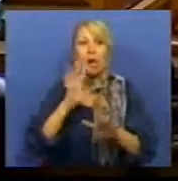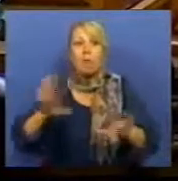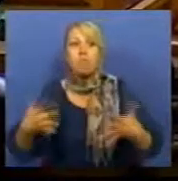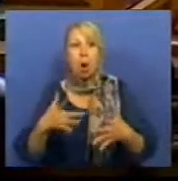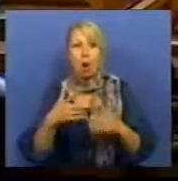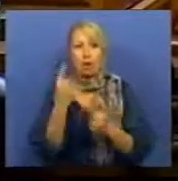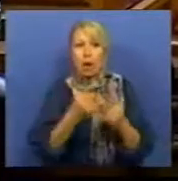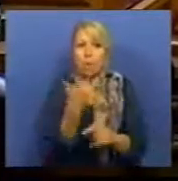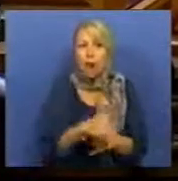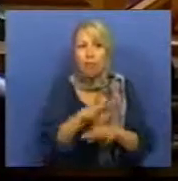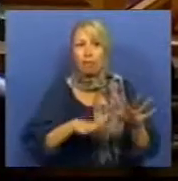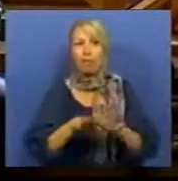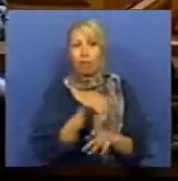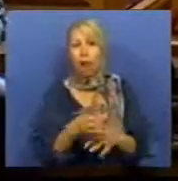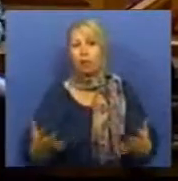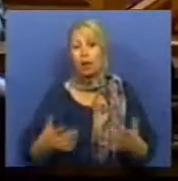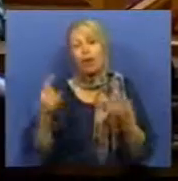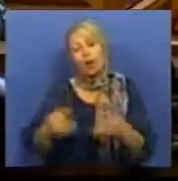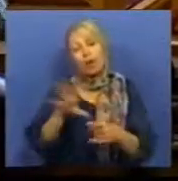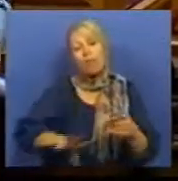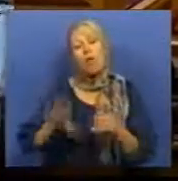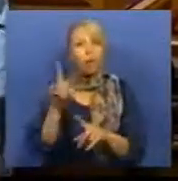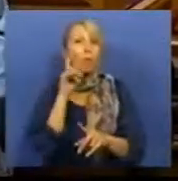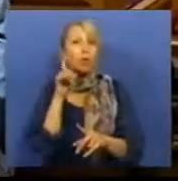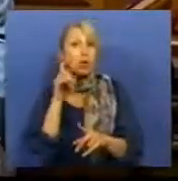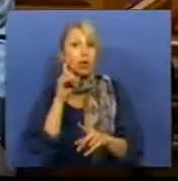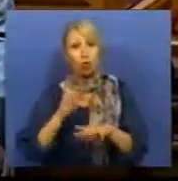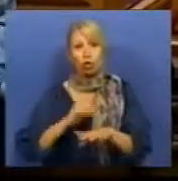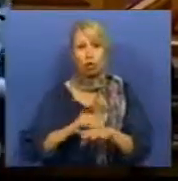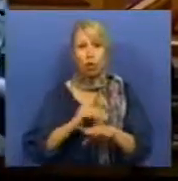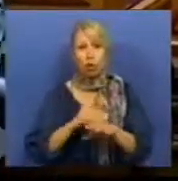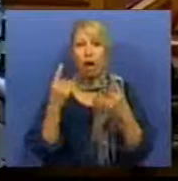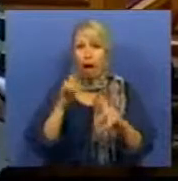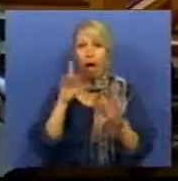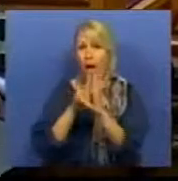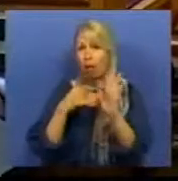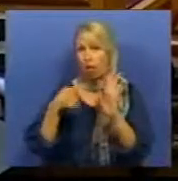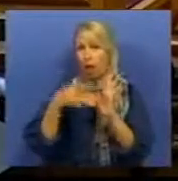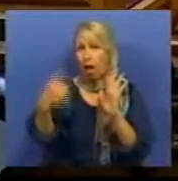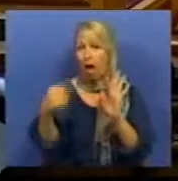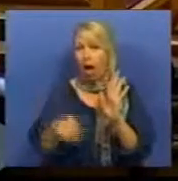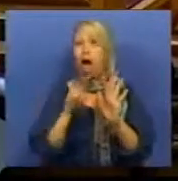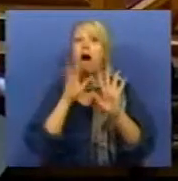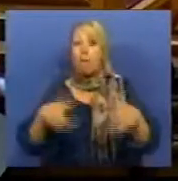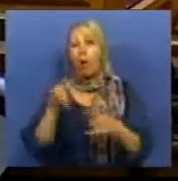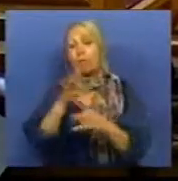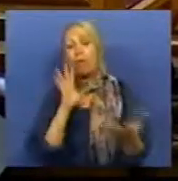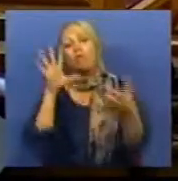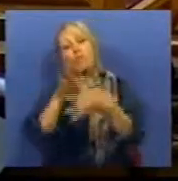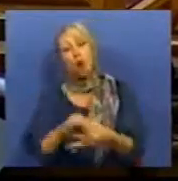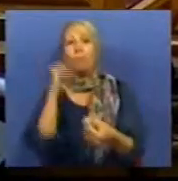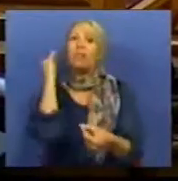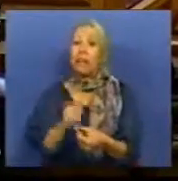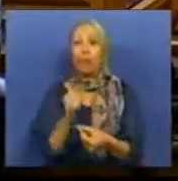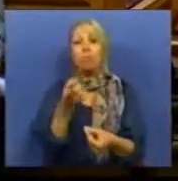que mecanismos de proteção de testemunhas que já existem para outros tipos legais, possam ser aplicados também ao caso dos crimes de corrupção. E